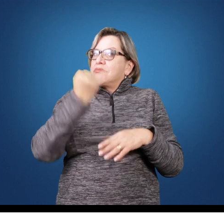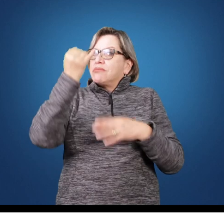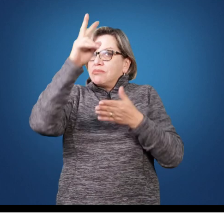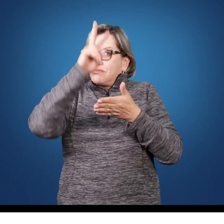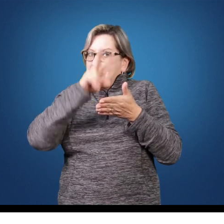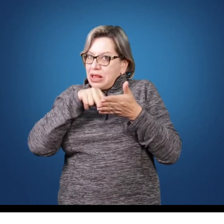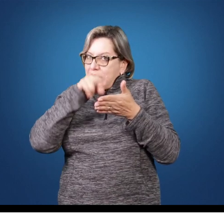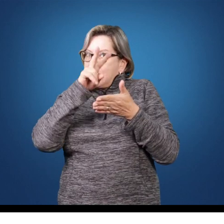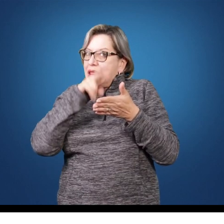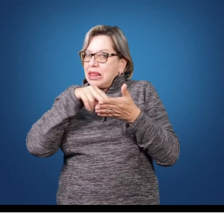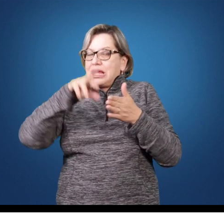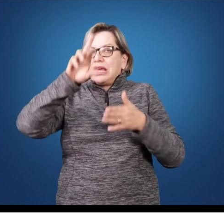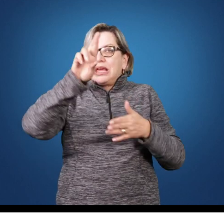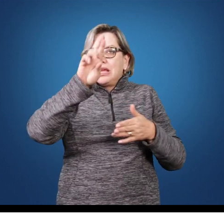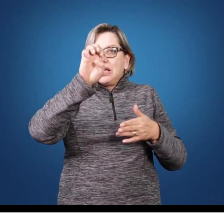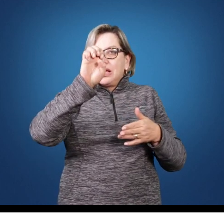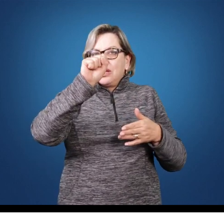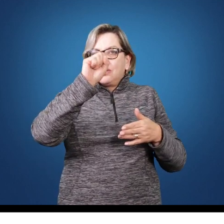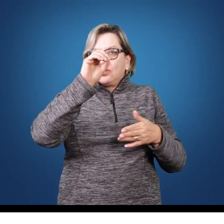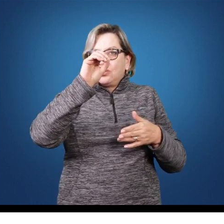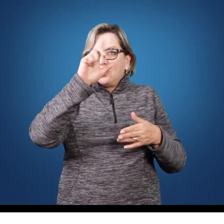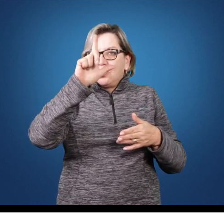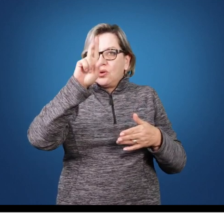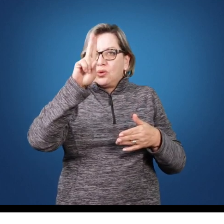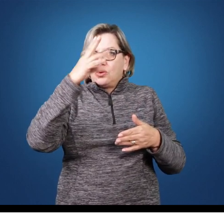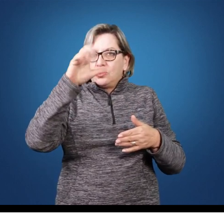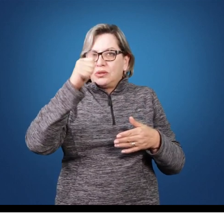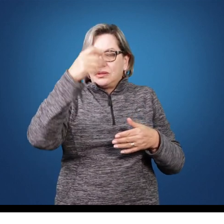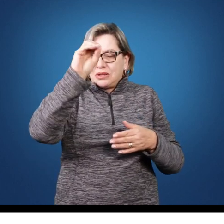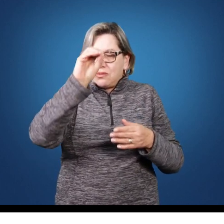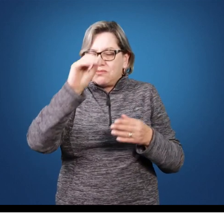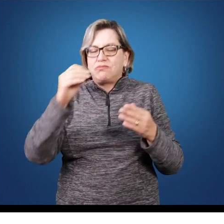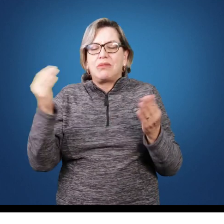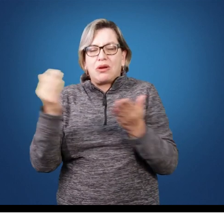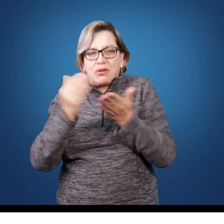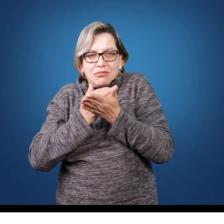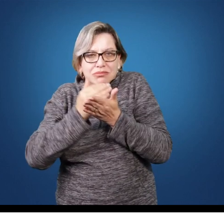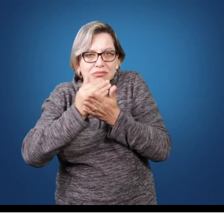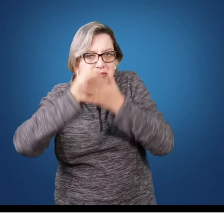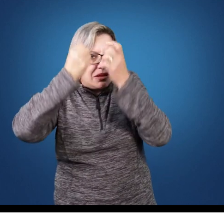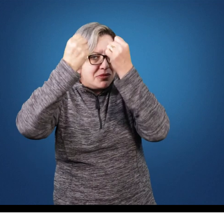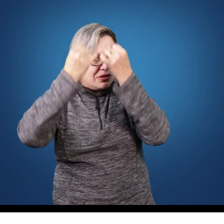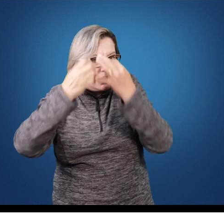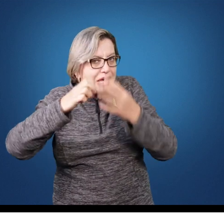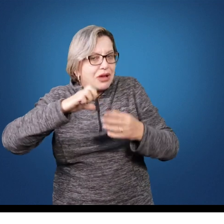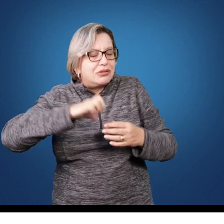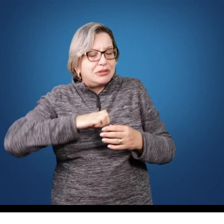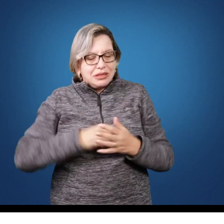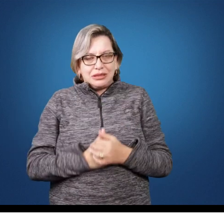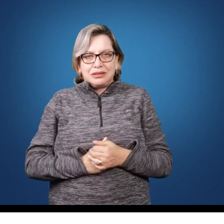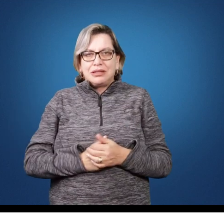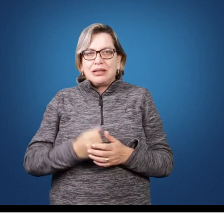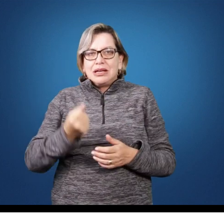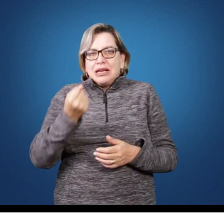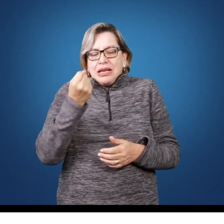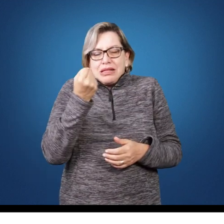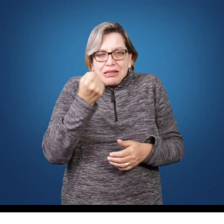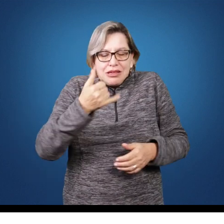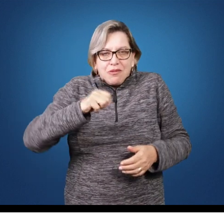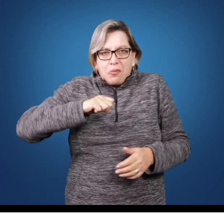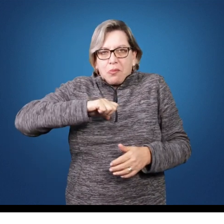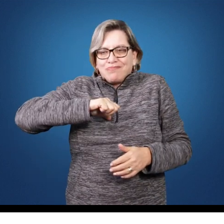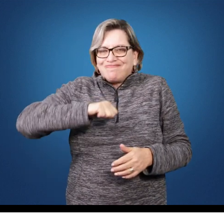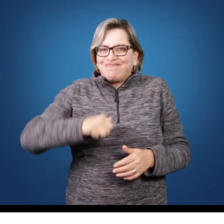Falaremos nesse momento sobre ética em pesquisa científica. A ausência da ética na pesquisa